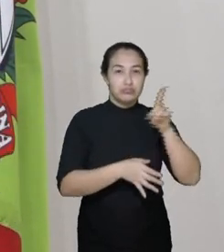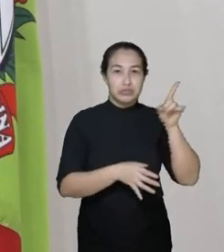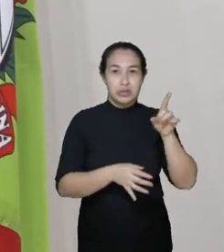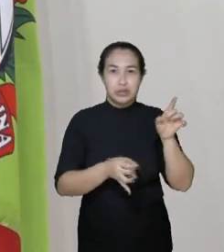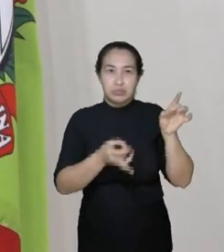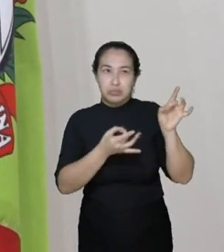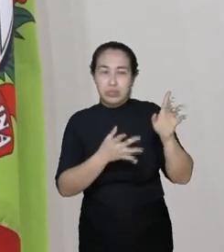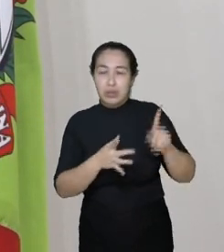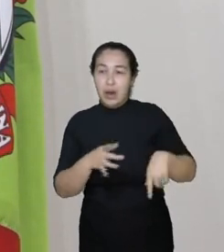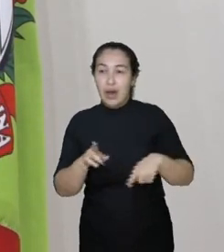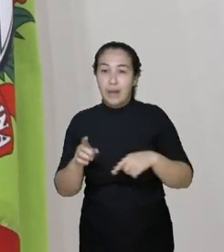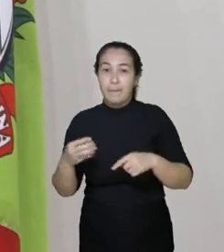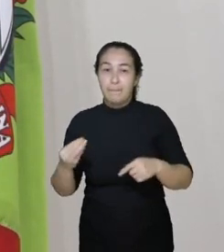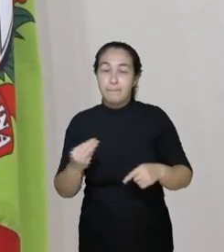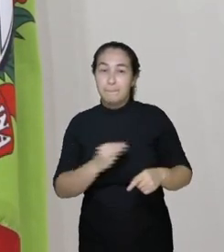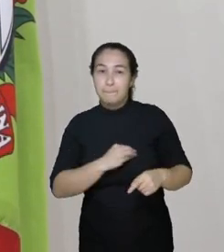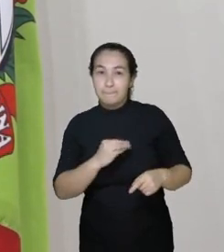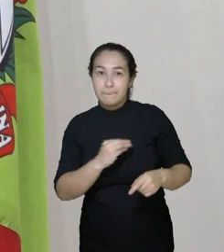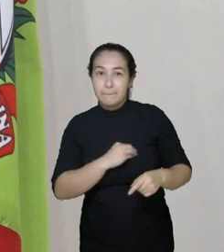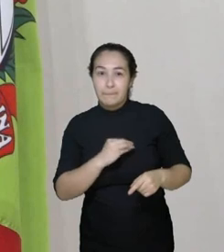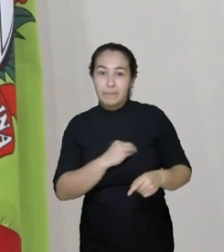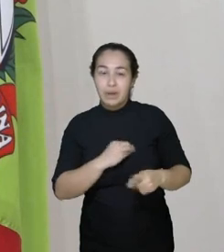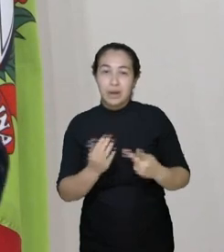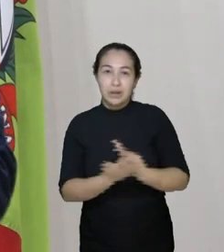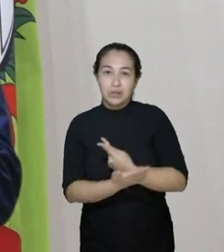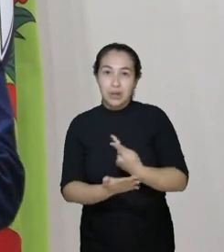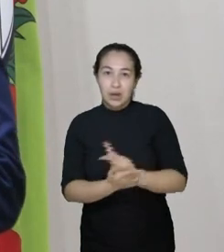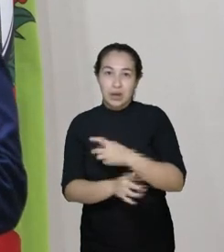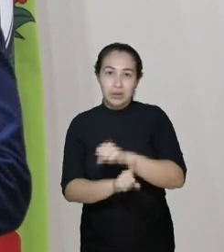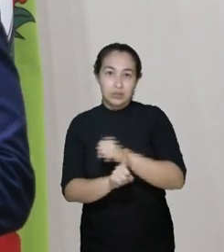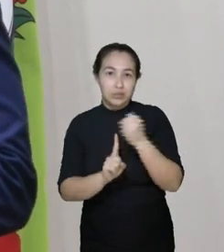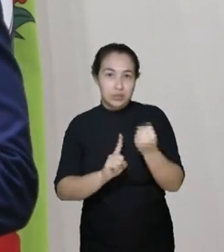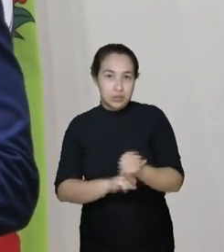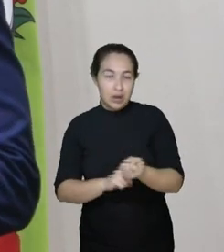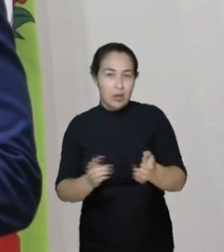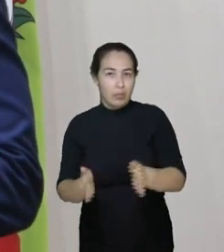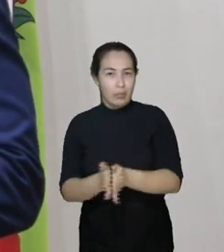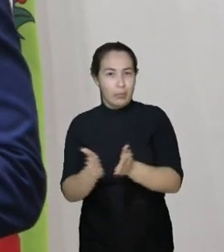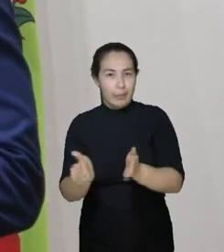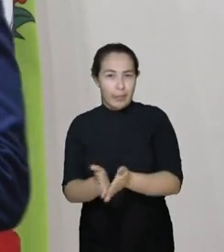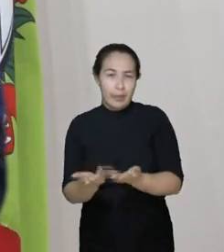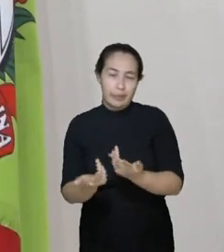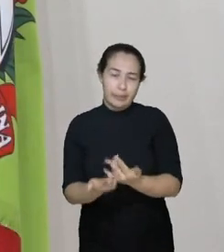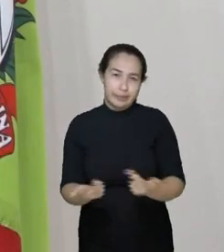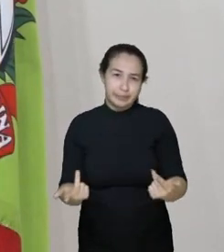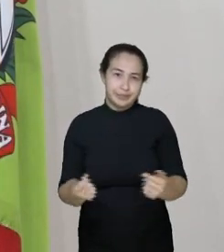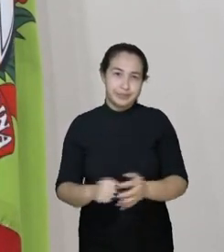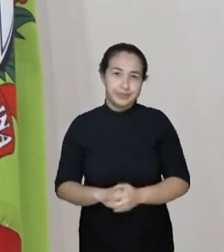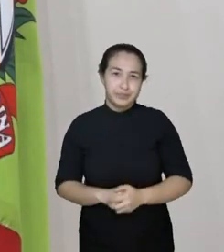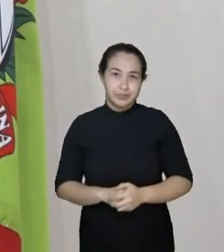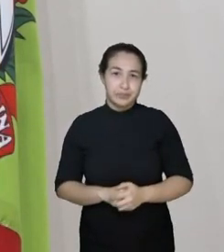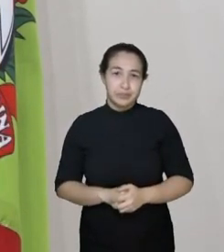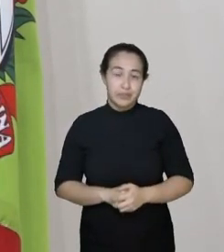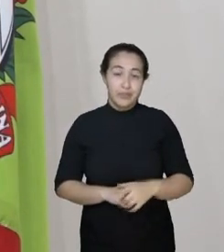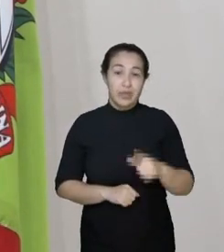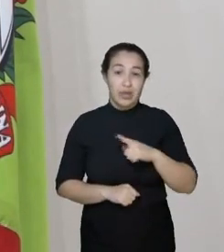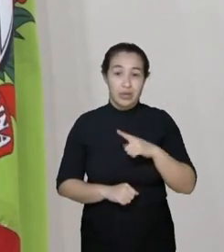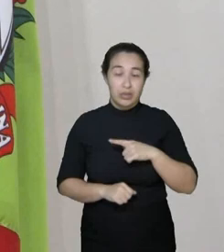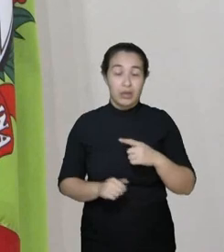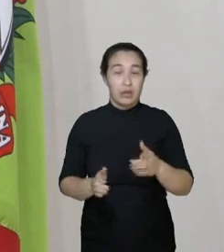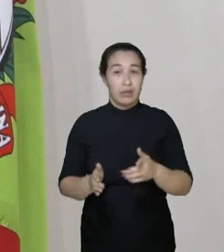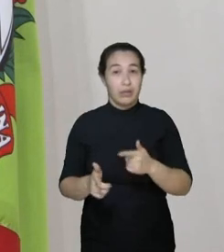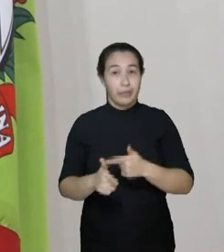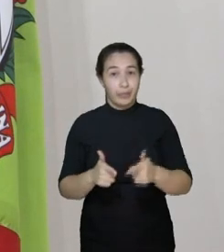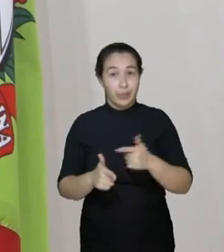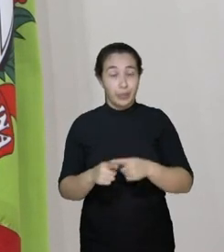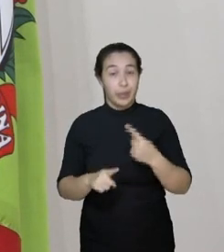social. É os pobres, a pobreza. E aí mora um problema. Porque o